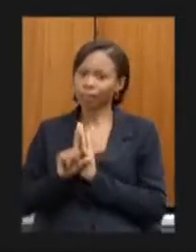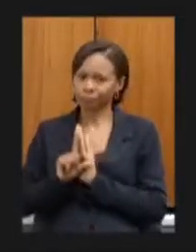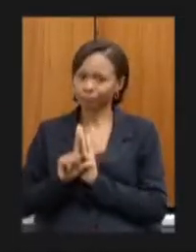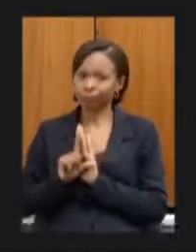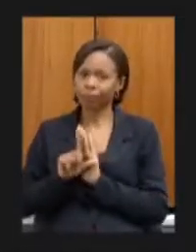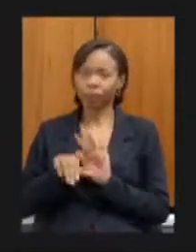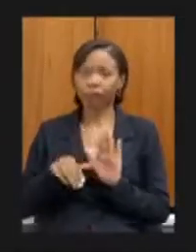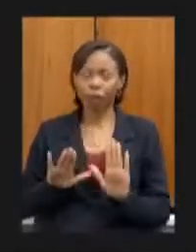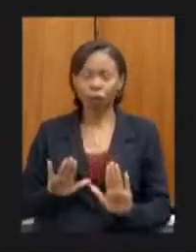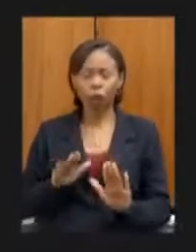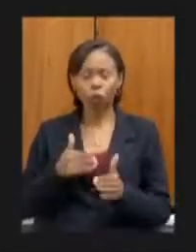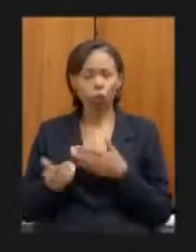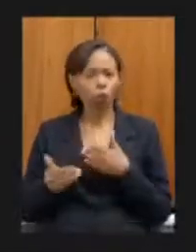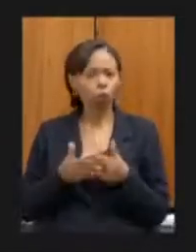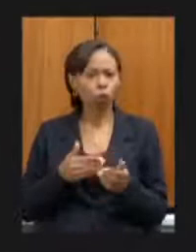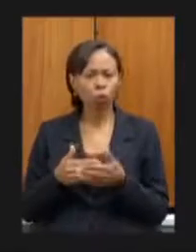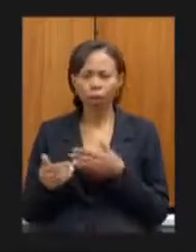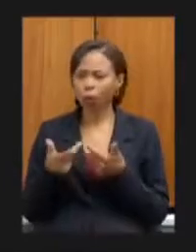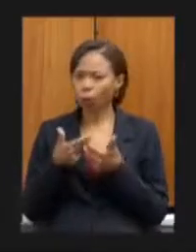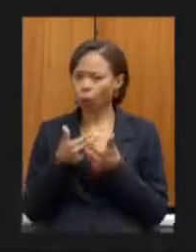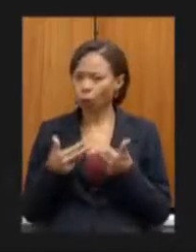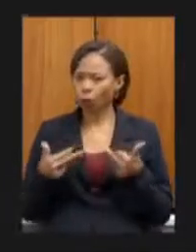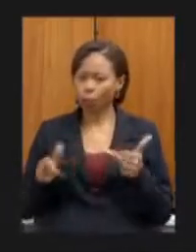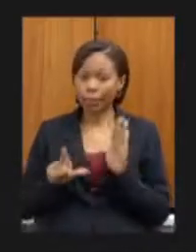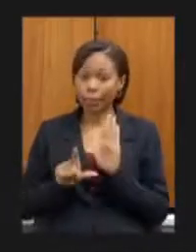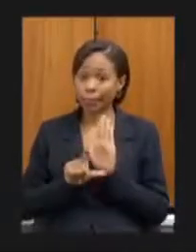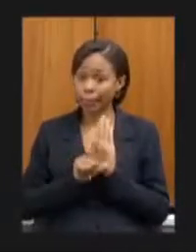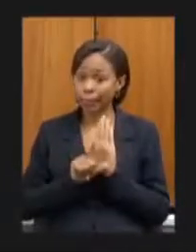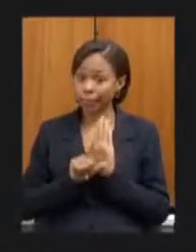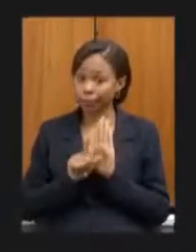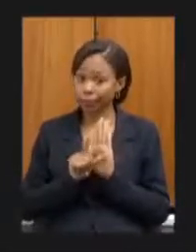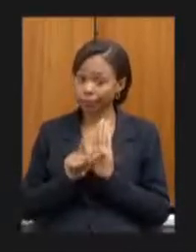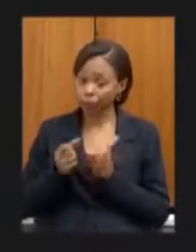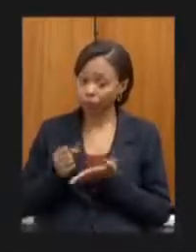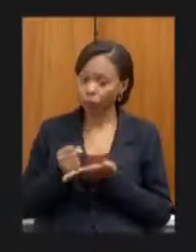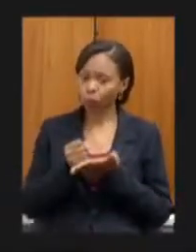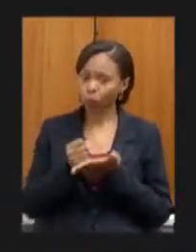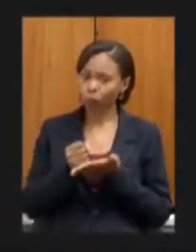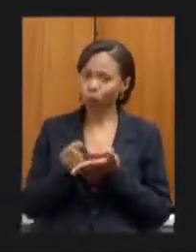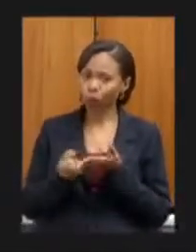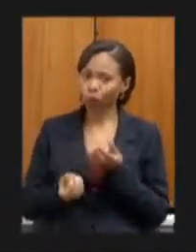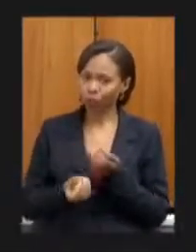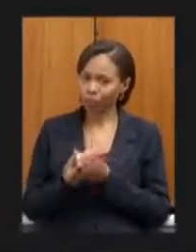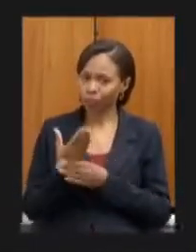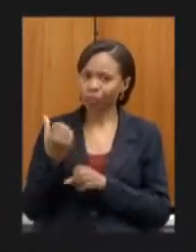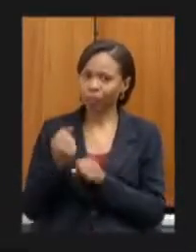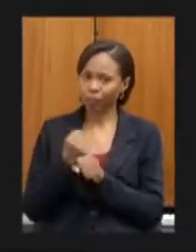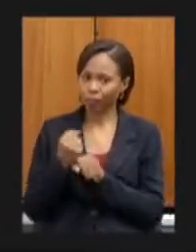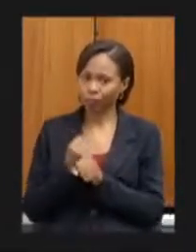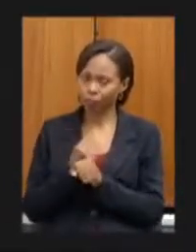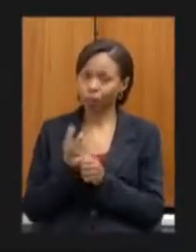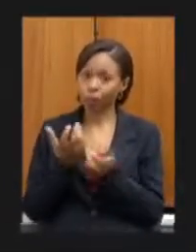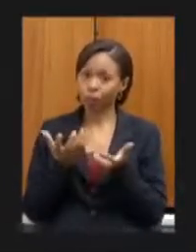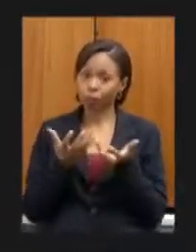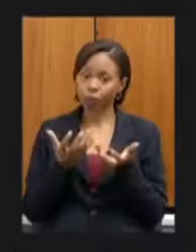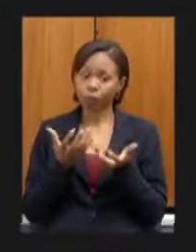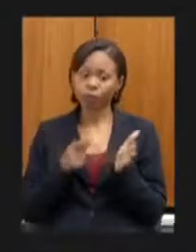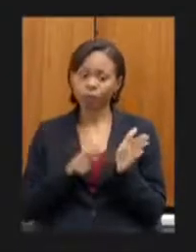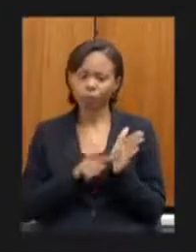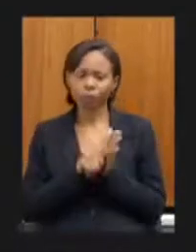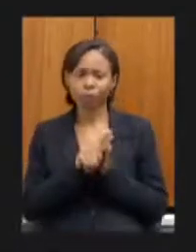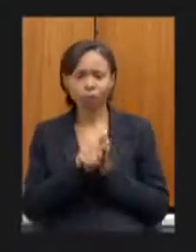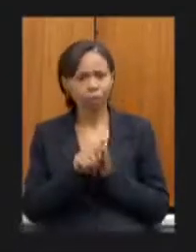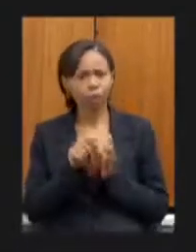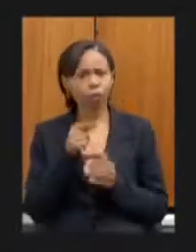obras eu queria ver o deputado José Reis e agradecer as palavras mas o companheiro foi